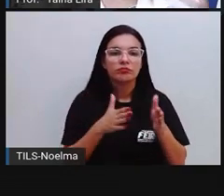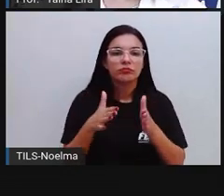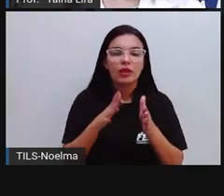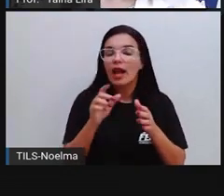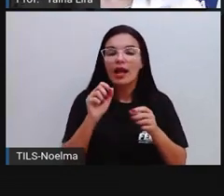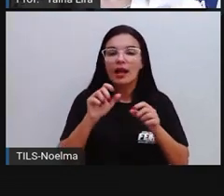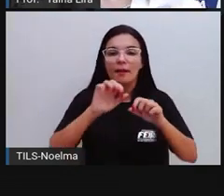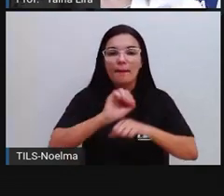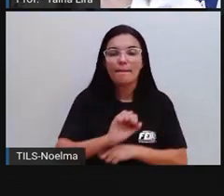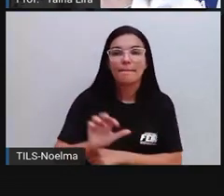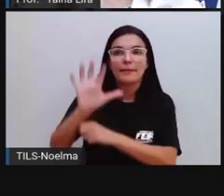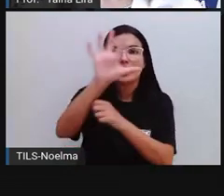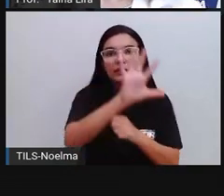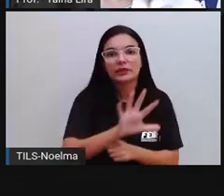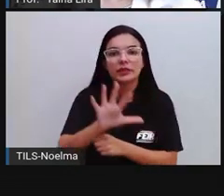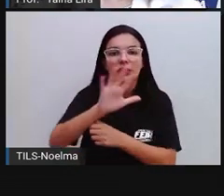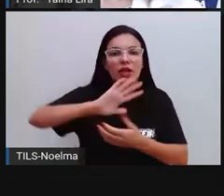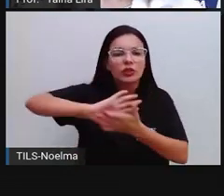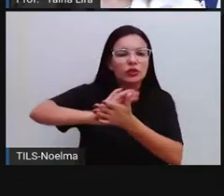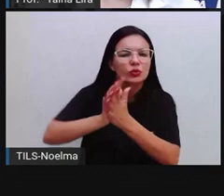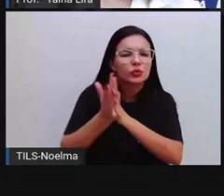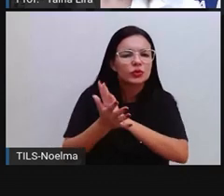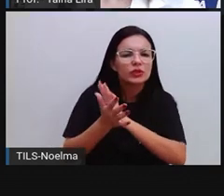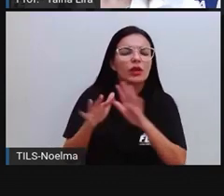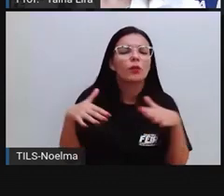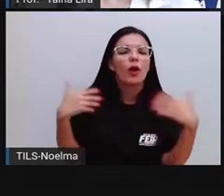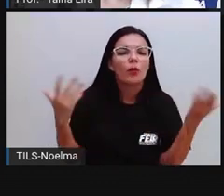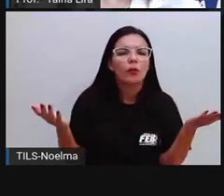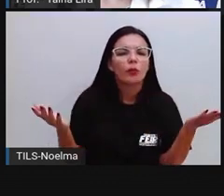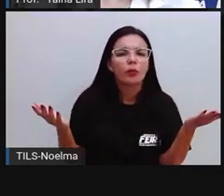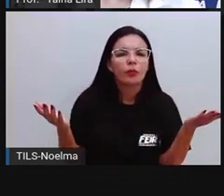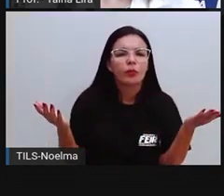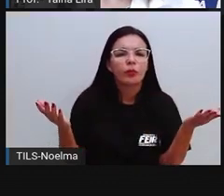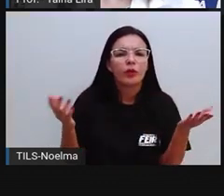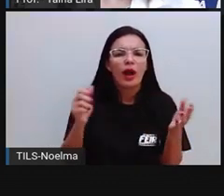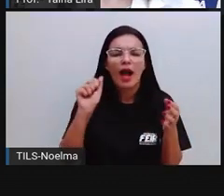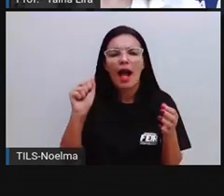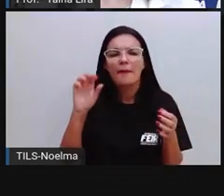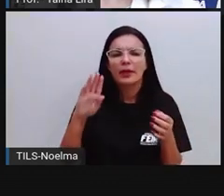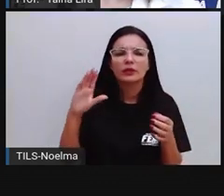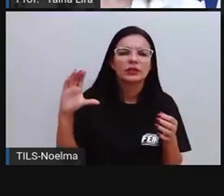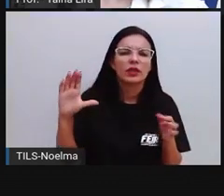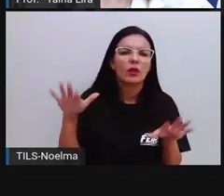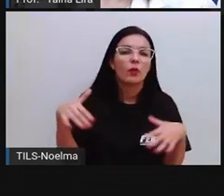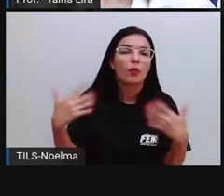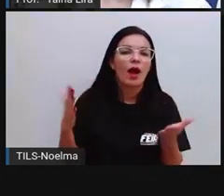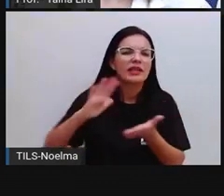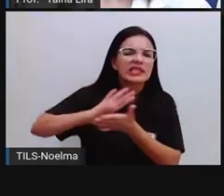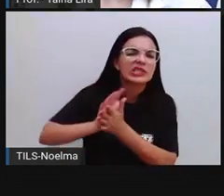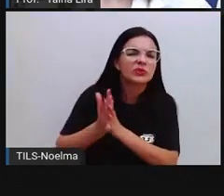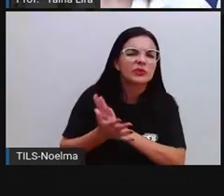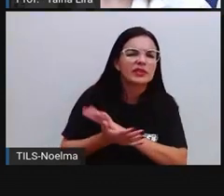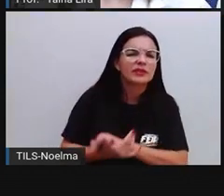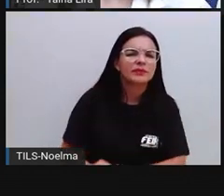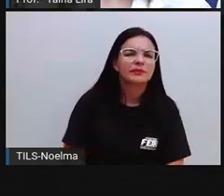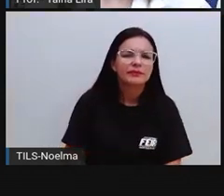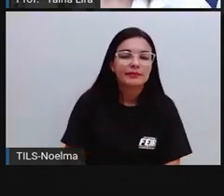extrativismo. Então, será que é a paisagem A, A, B ou A, C? O é o segundo ano acha?